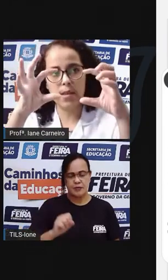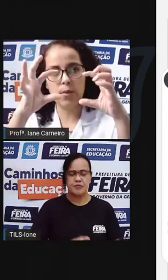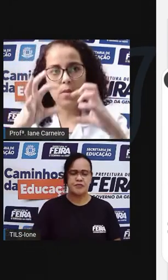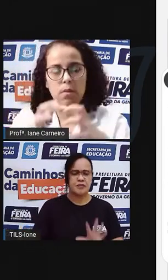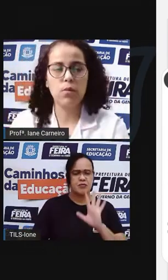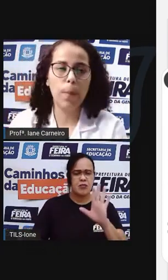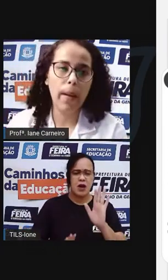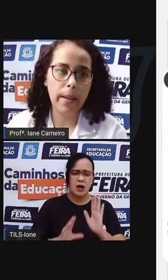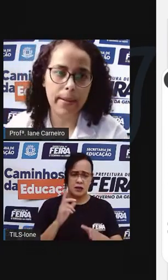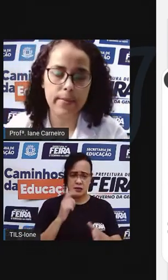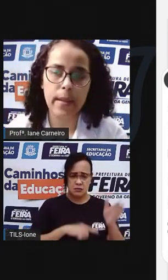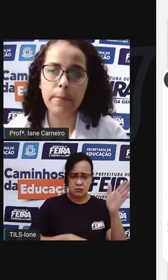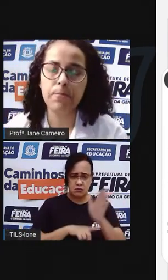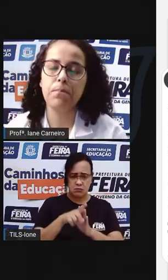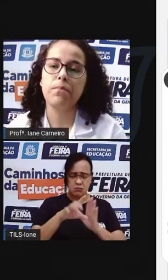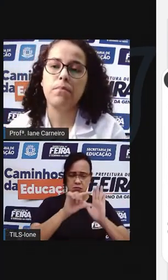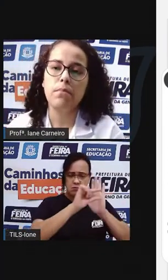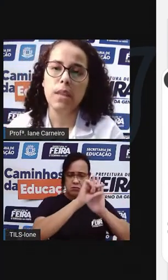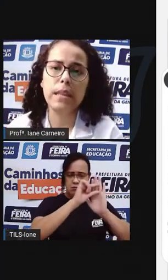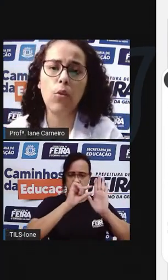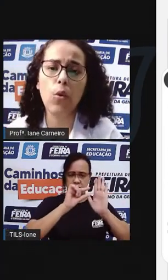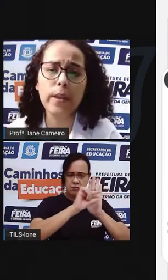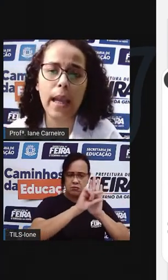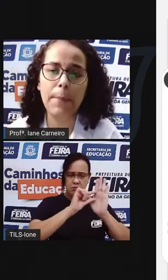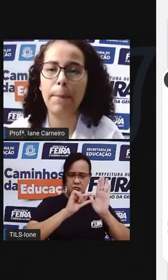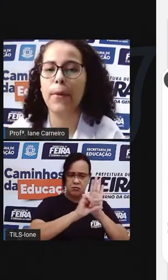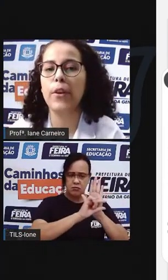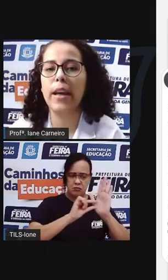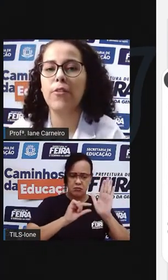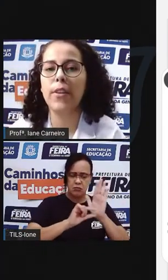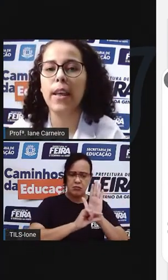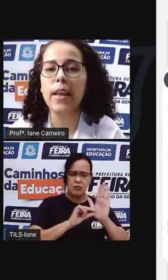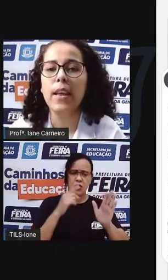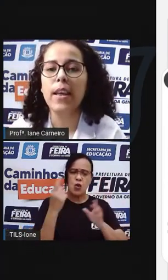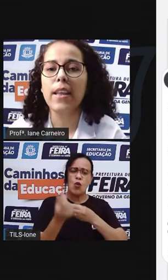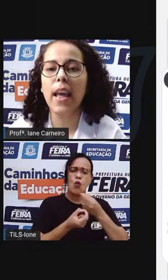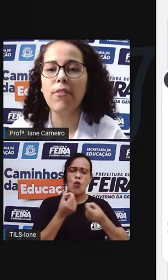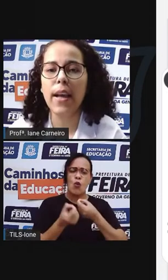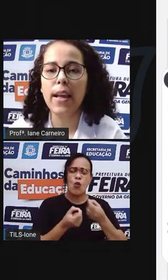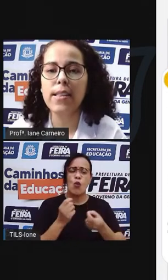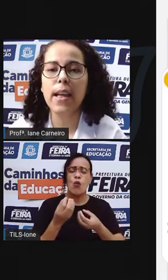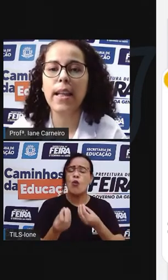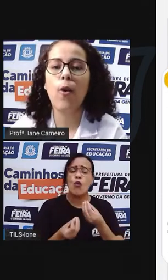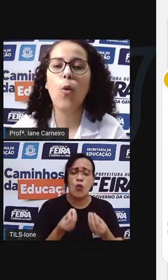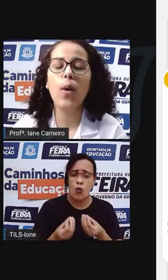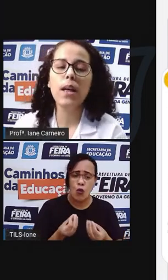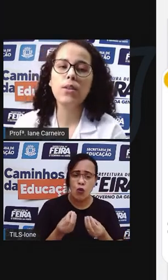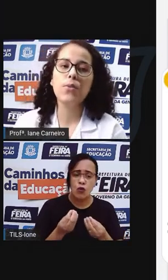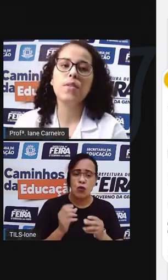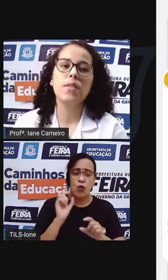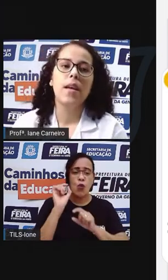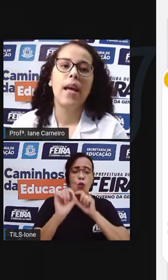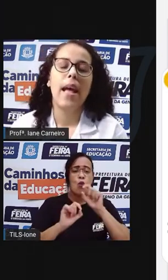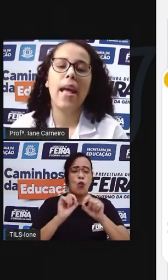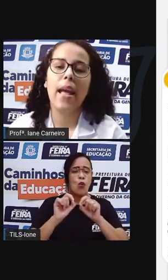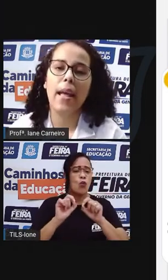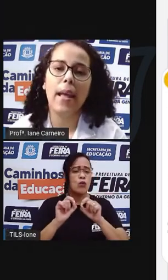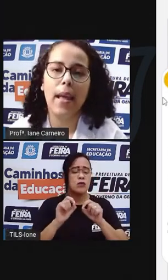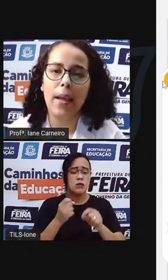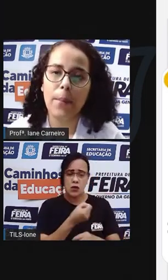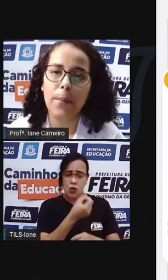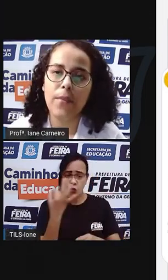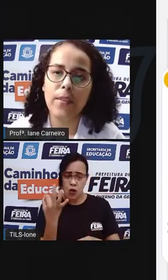pedacinhos Do poema, né? Então contem aí Para a prova Eu quero ver Quem vai acertar Quantos